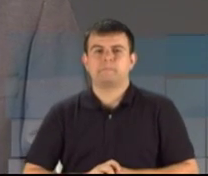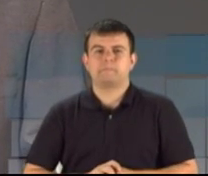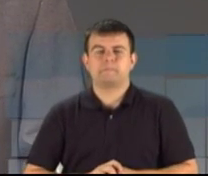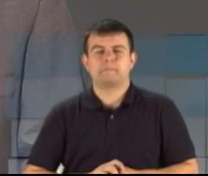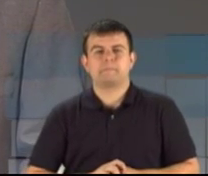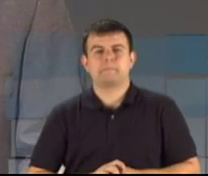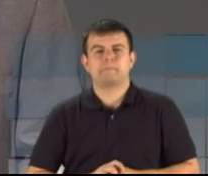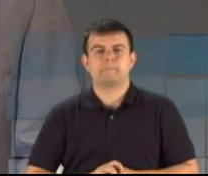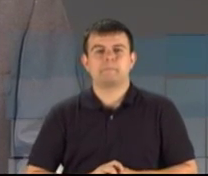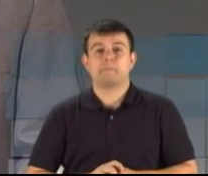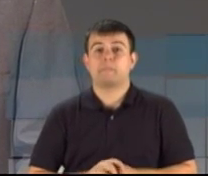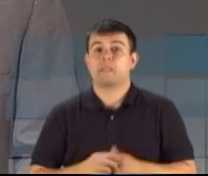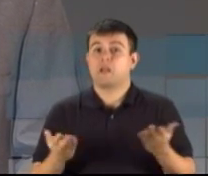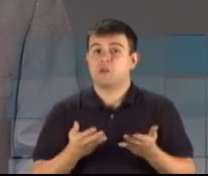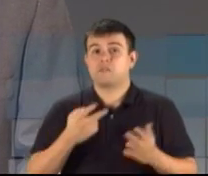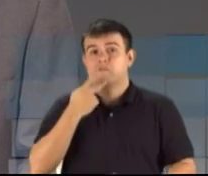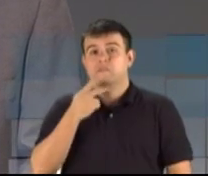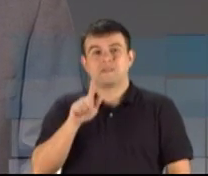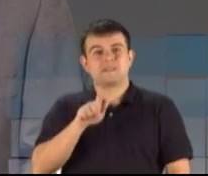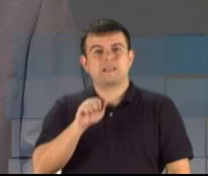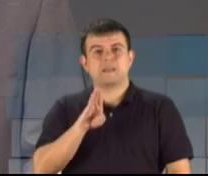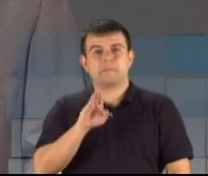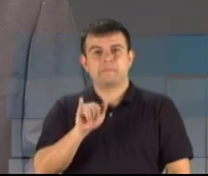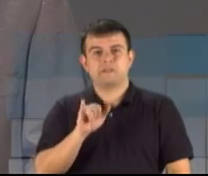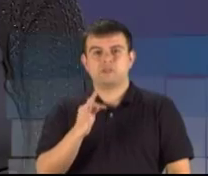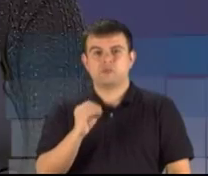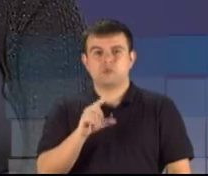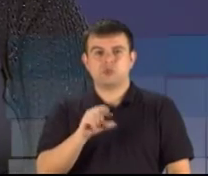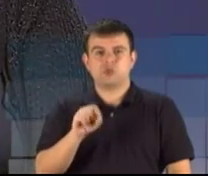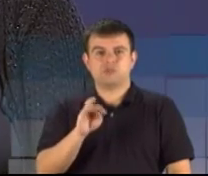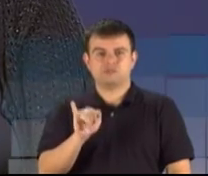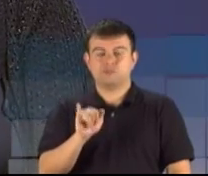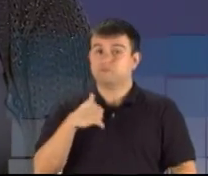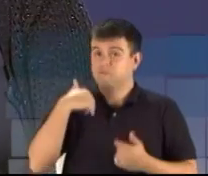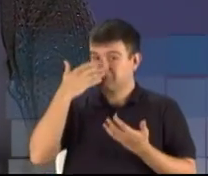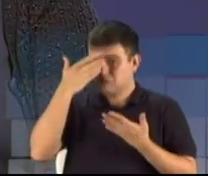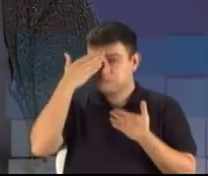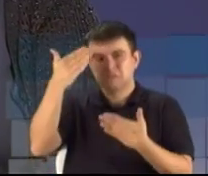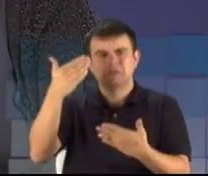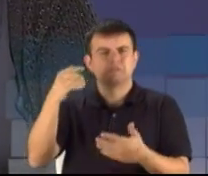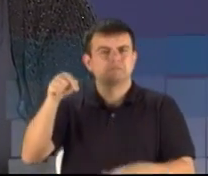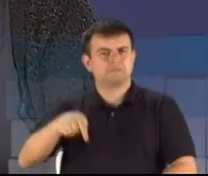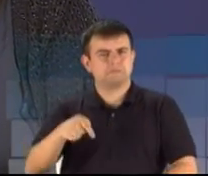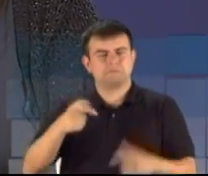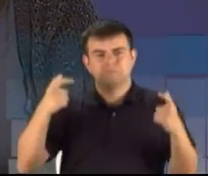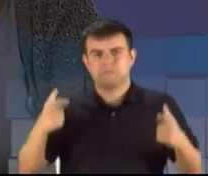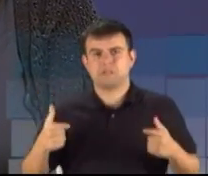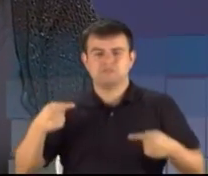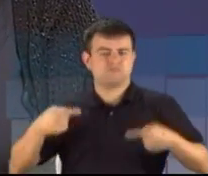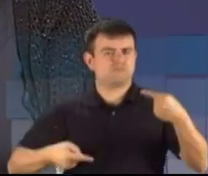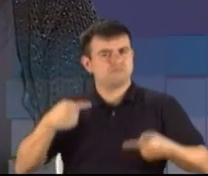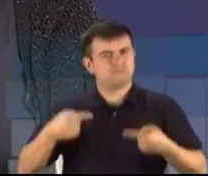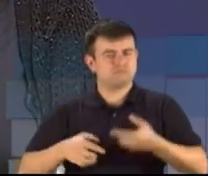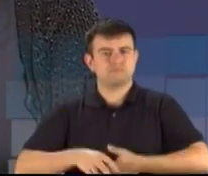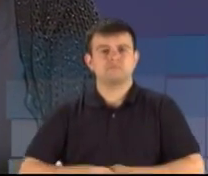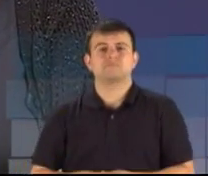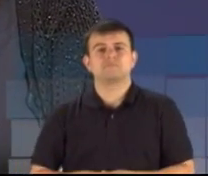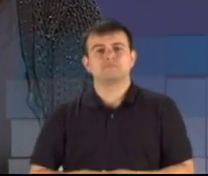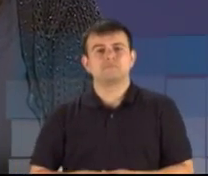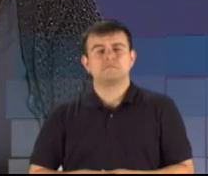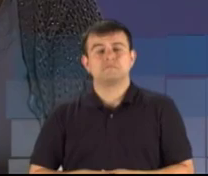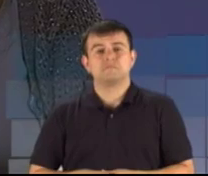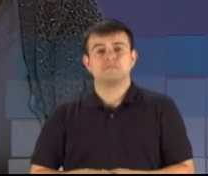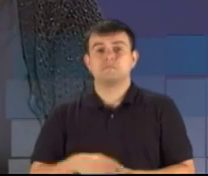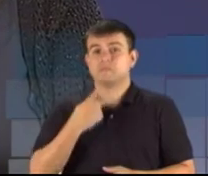quem fala é a candidata Gabi Tolotti. Queria agradecer o espaço e dizer que a nossa